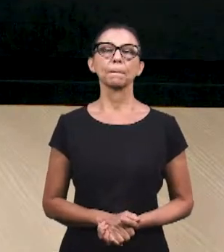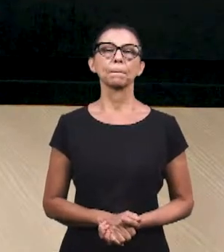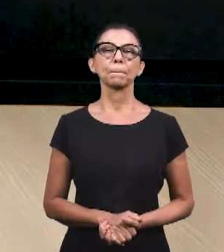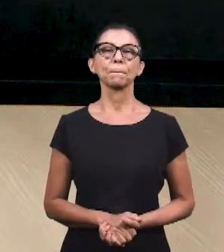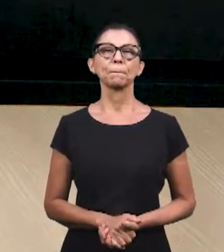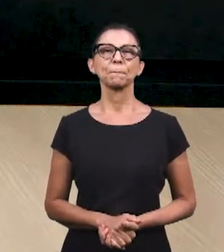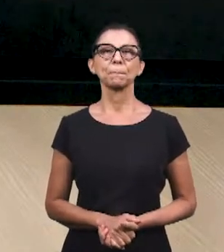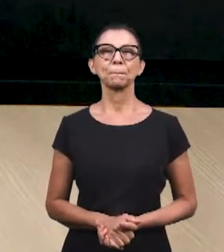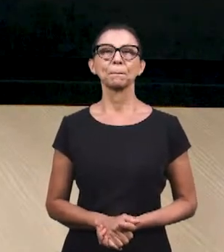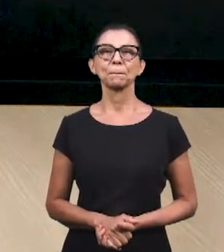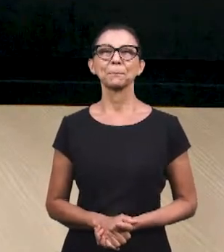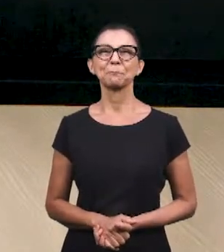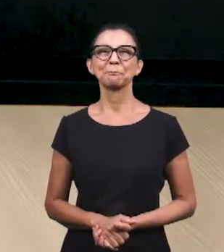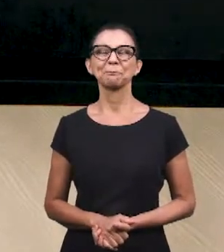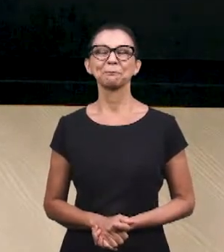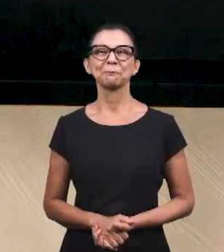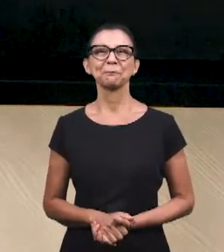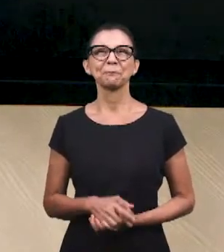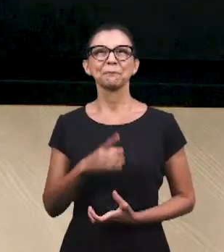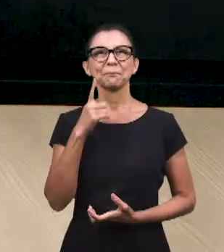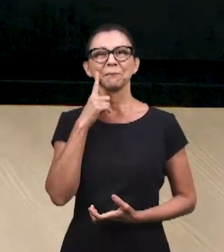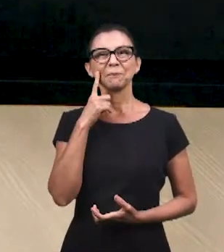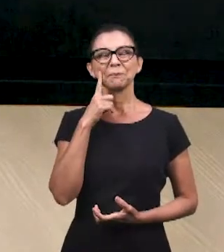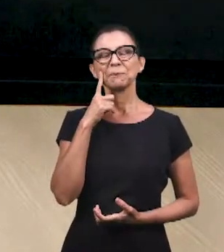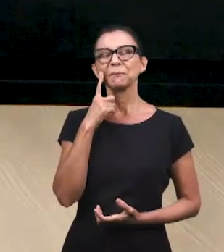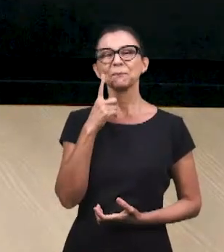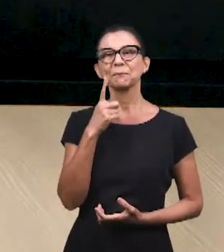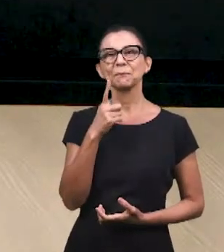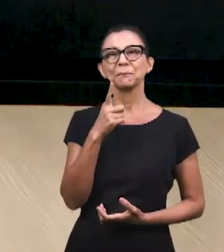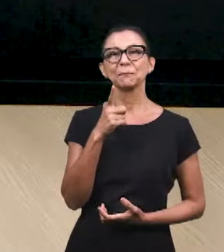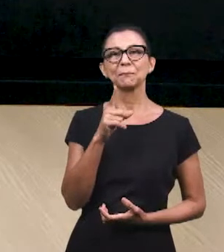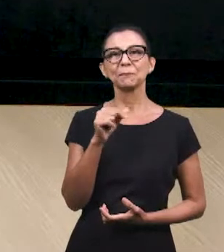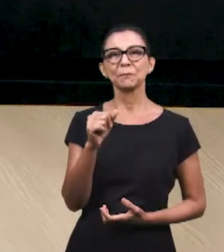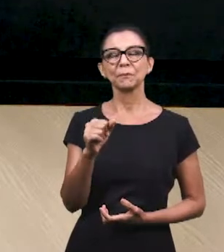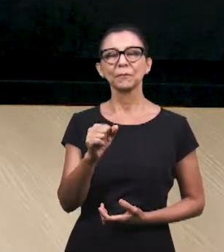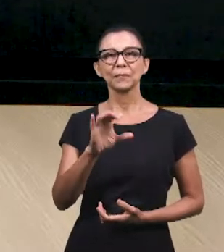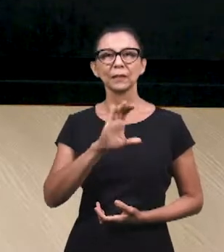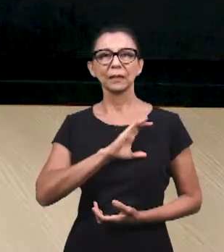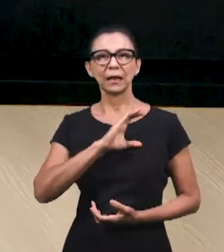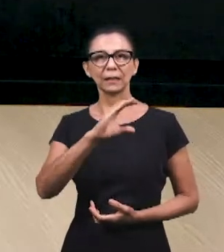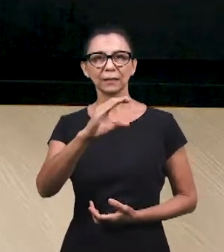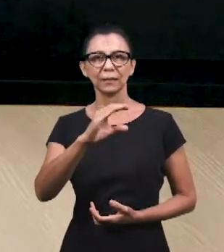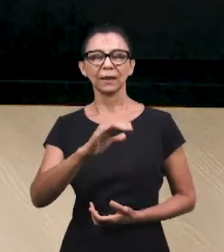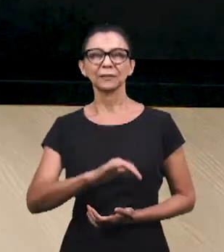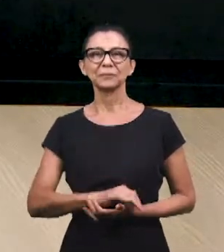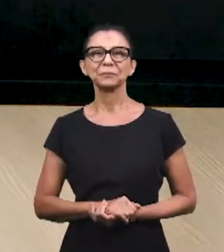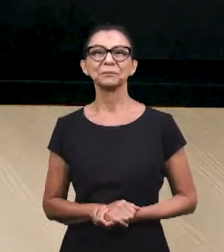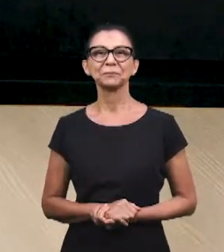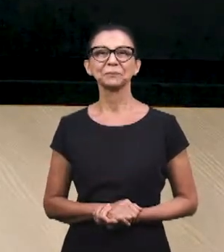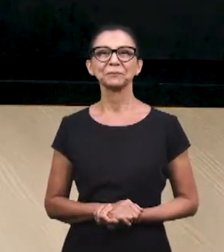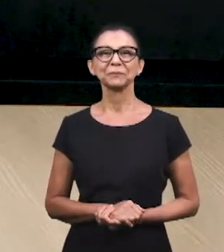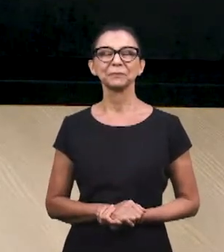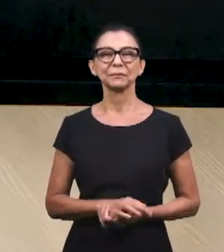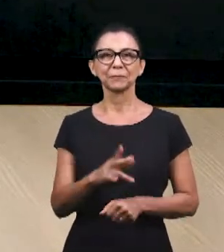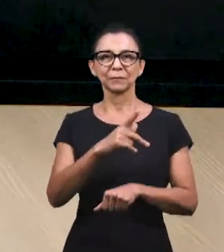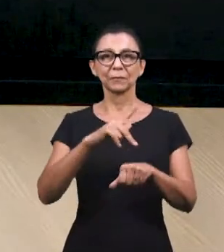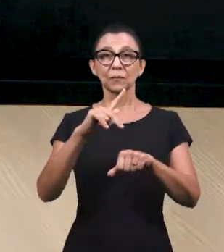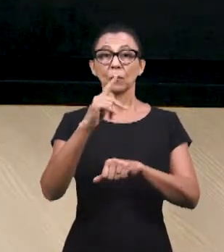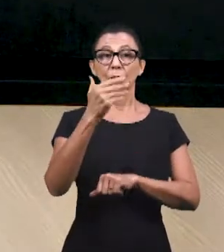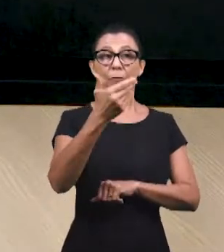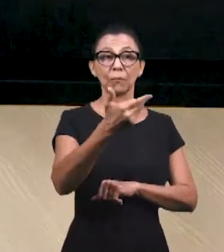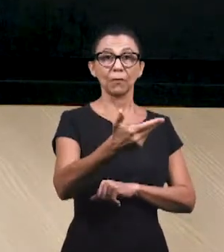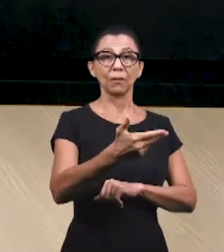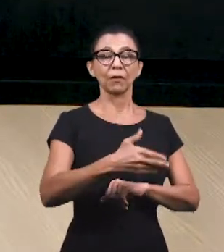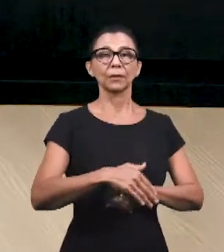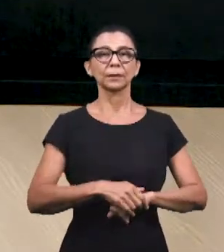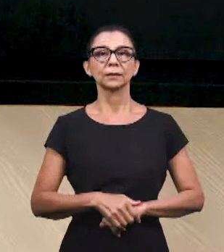resposta. E, desta vez, essa resposta virá lá do Canadá. E quem vai responder agora a nossa pergunta é